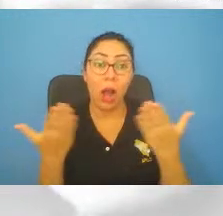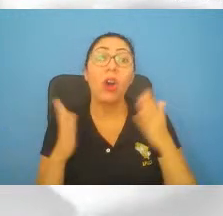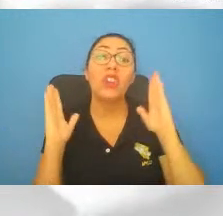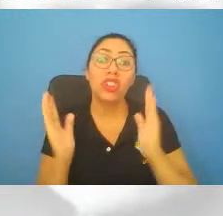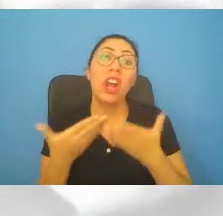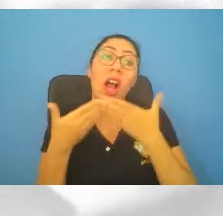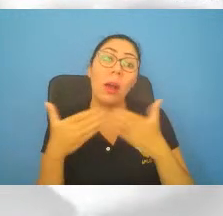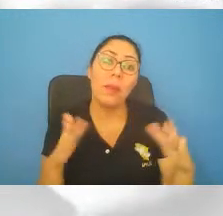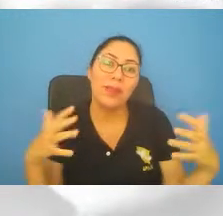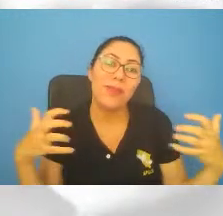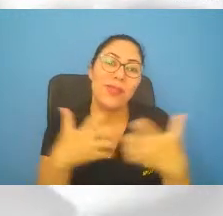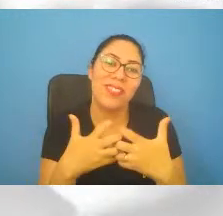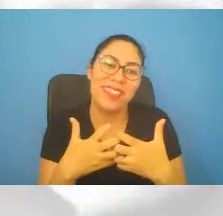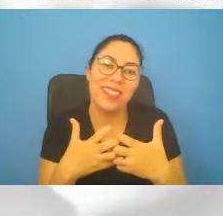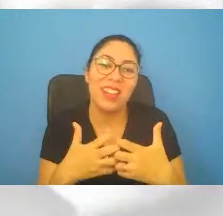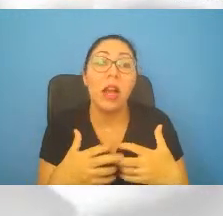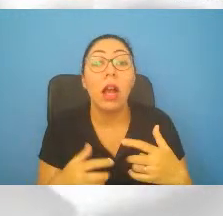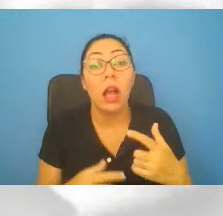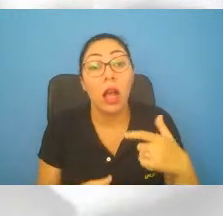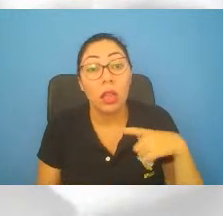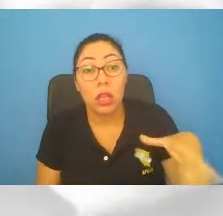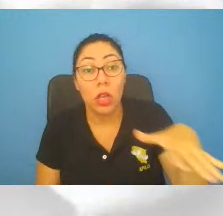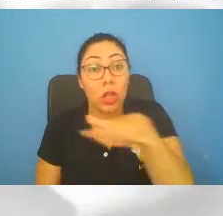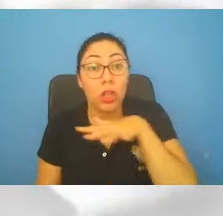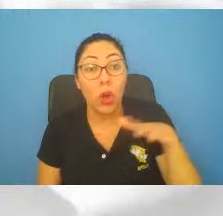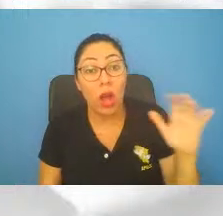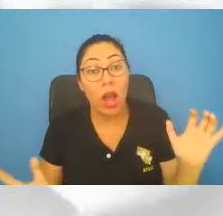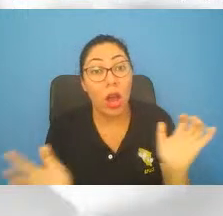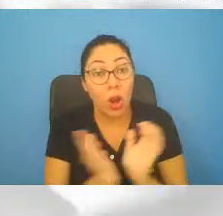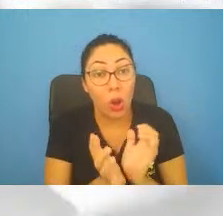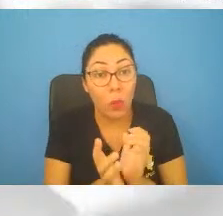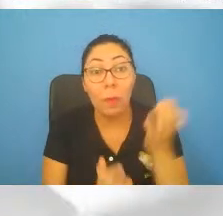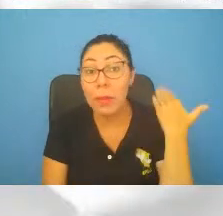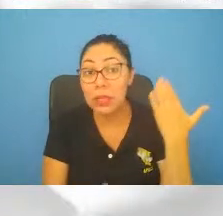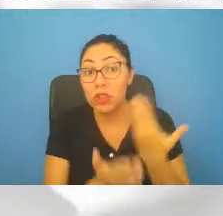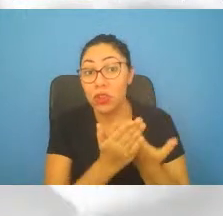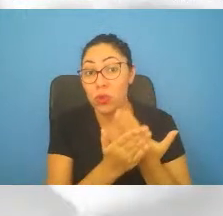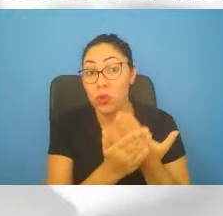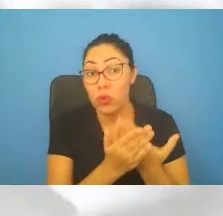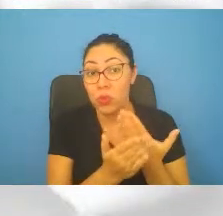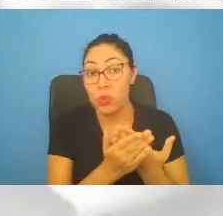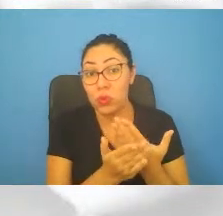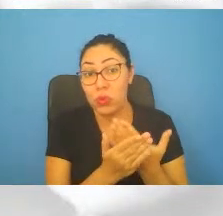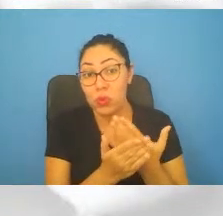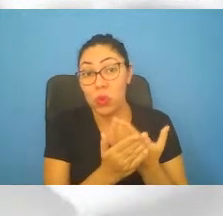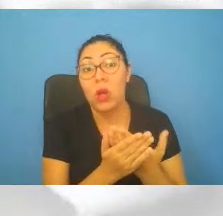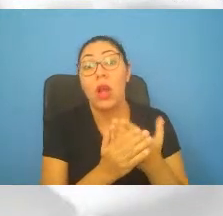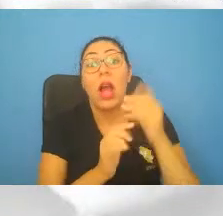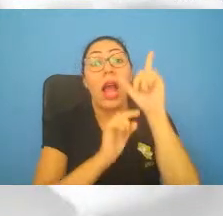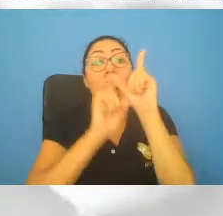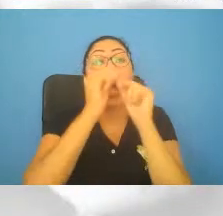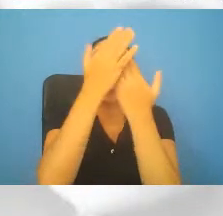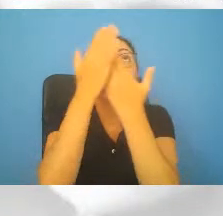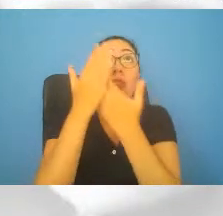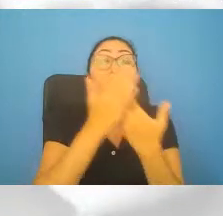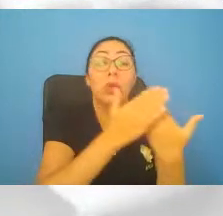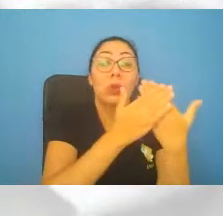carreira, aconteceu que a gente, por exemplo, eu fazia astronomia ótica, mas agora